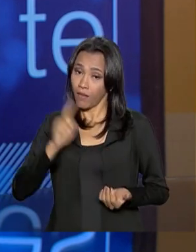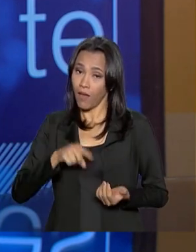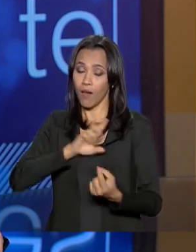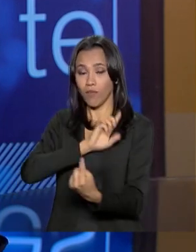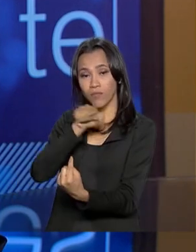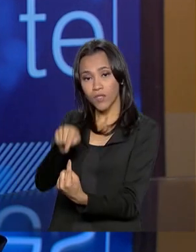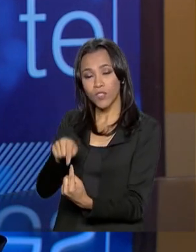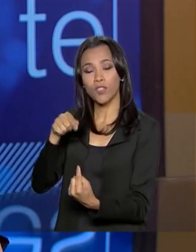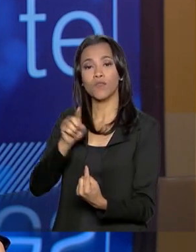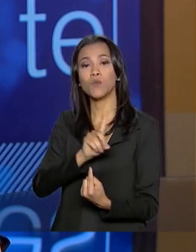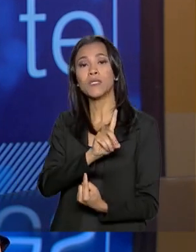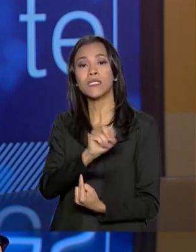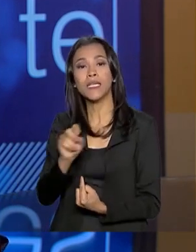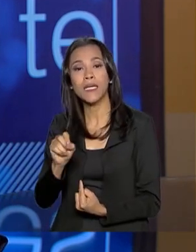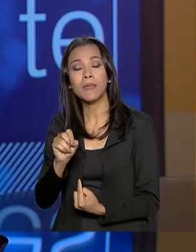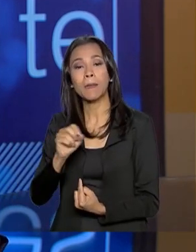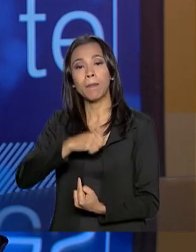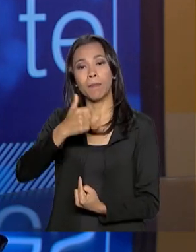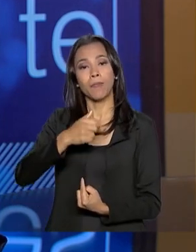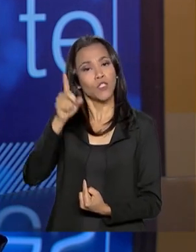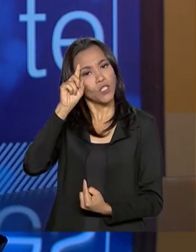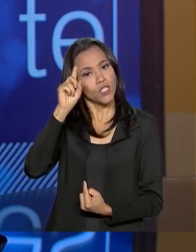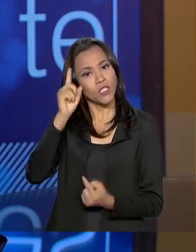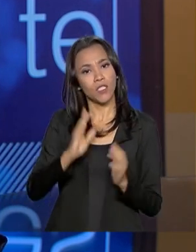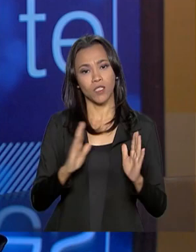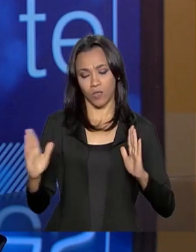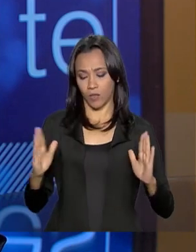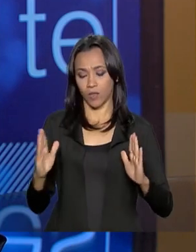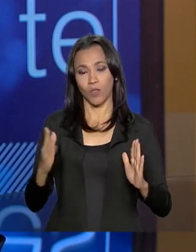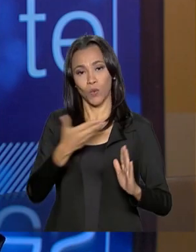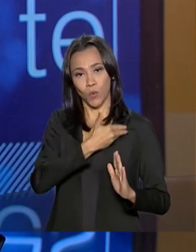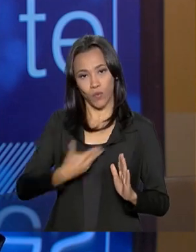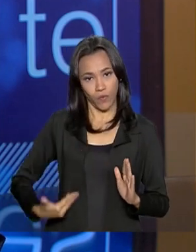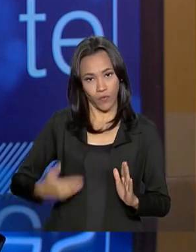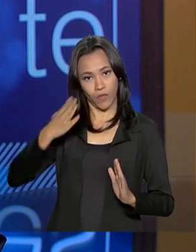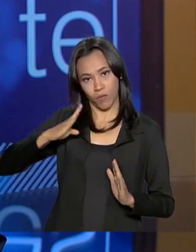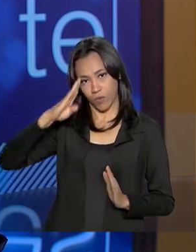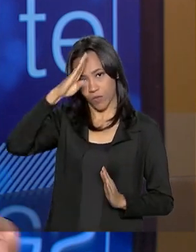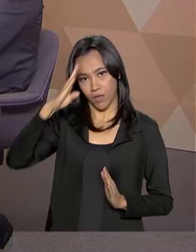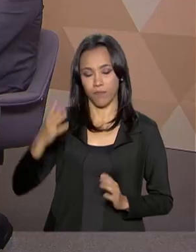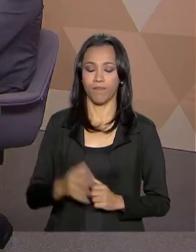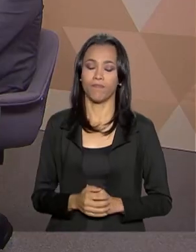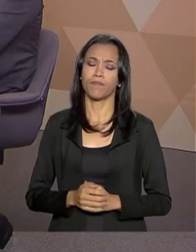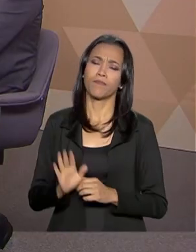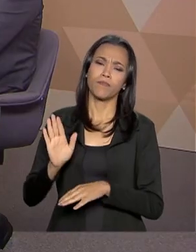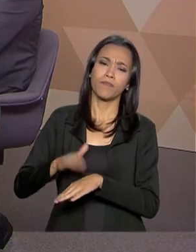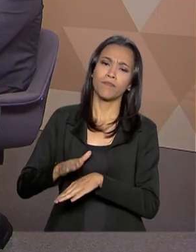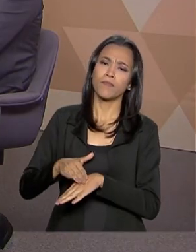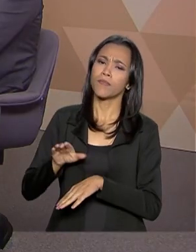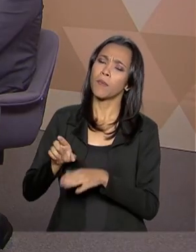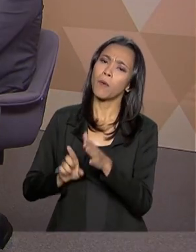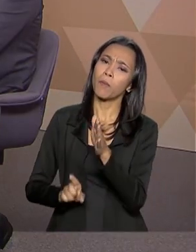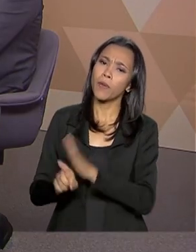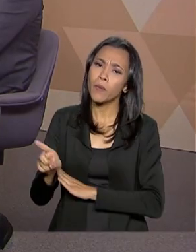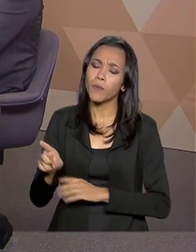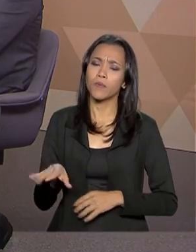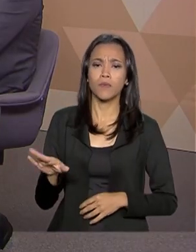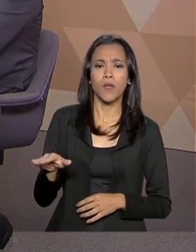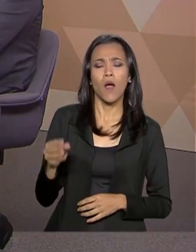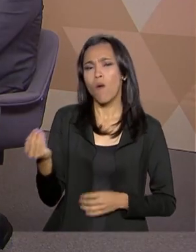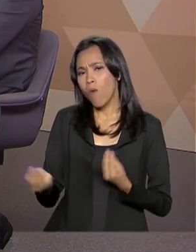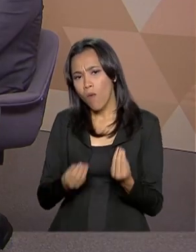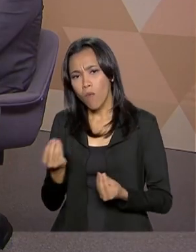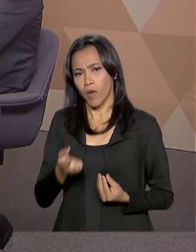metas dos 100 primeiros dias do governo do presidente Jair Bolsonaro. O que eu pergunto para o senhor é como esse recurso vai